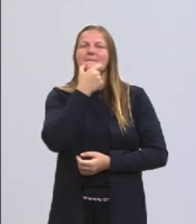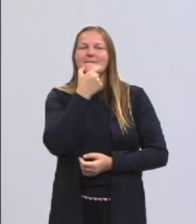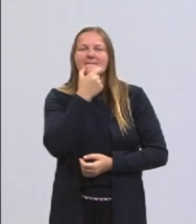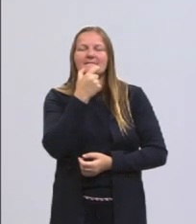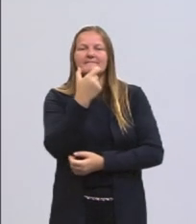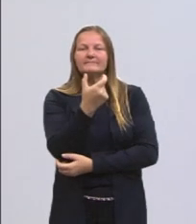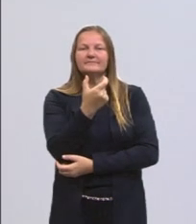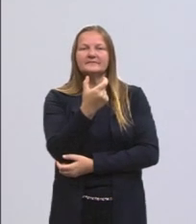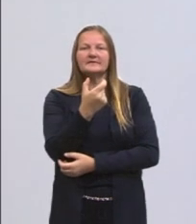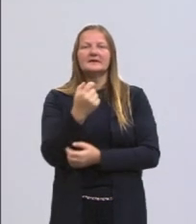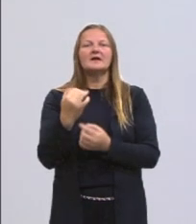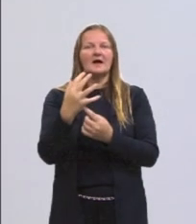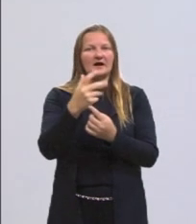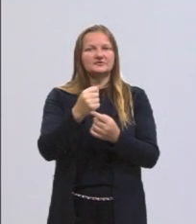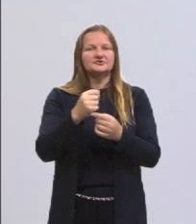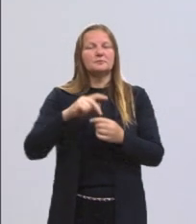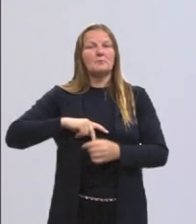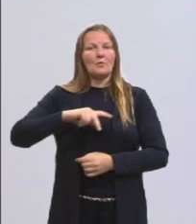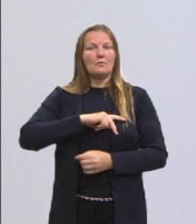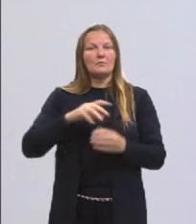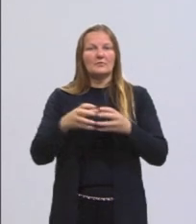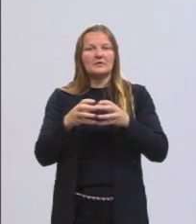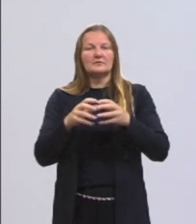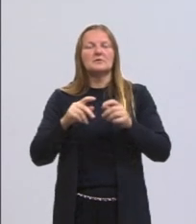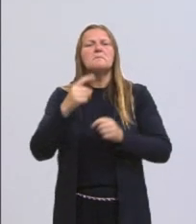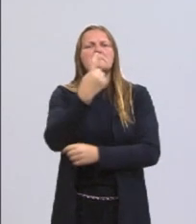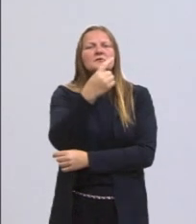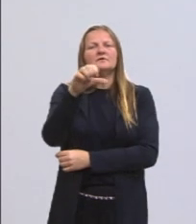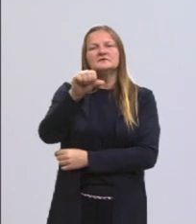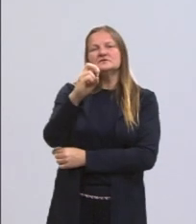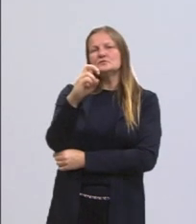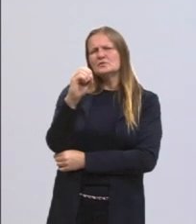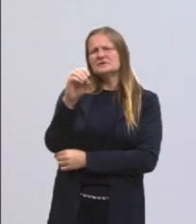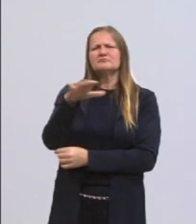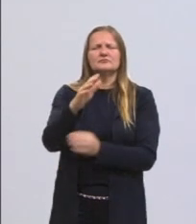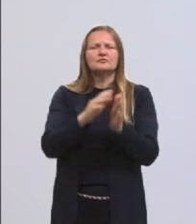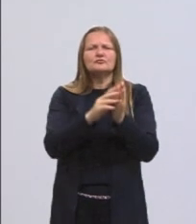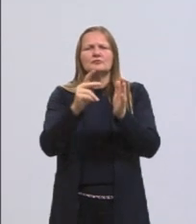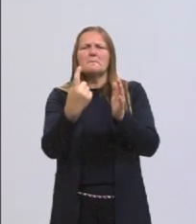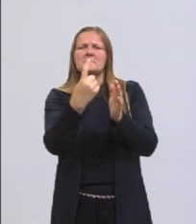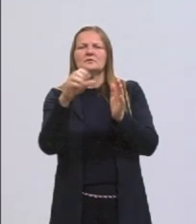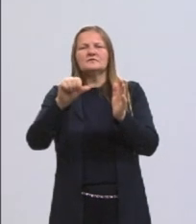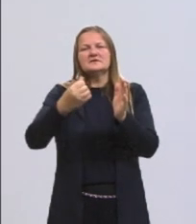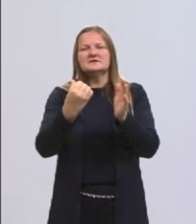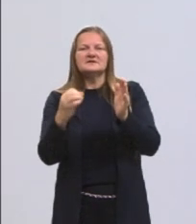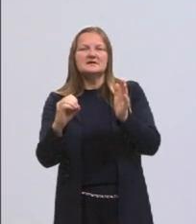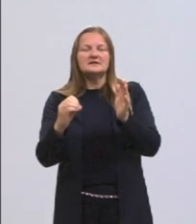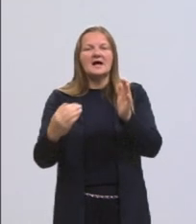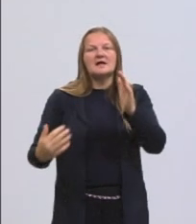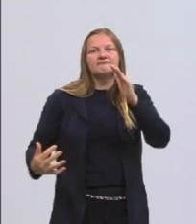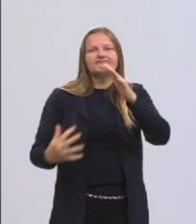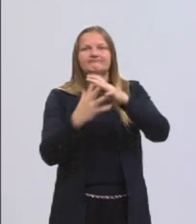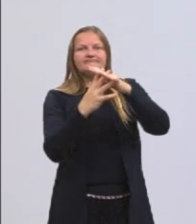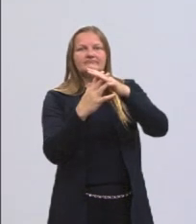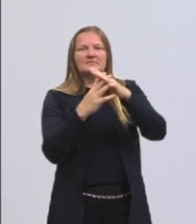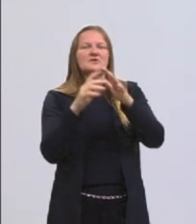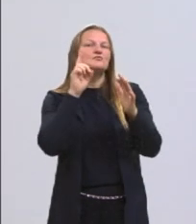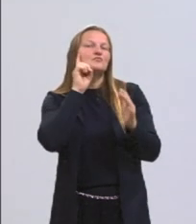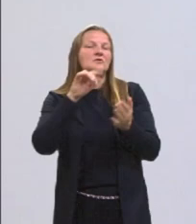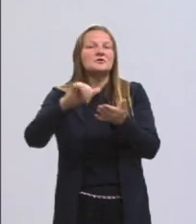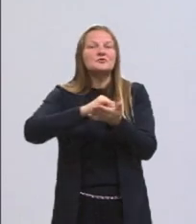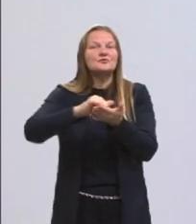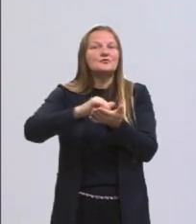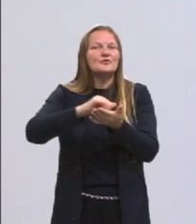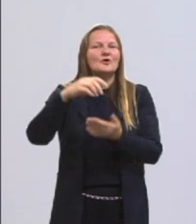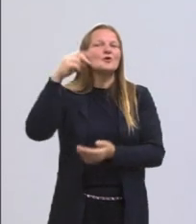popular, surgiu durante a década de 50, se espalhando durante os anos de 60 e atingindo seu auge em Nova York.